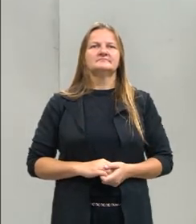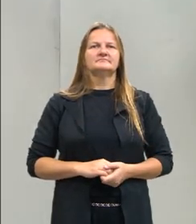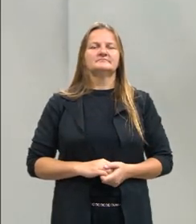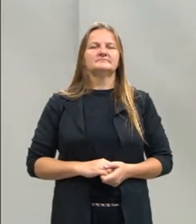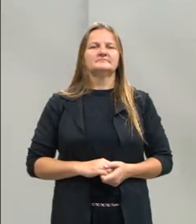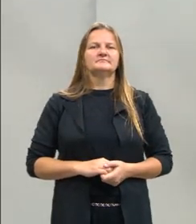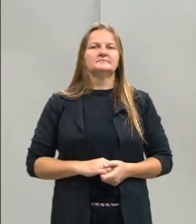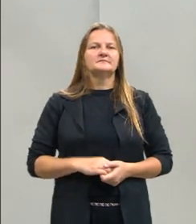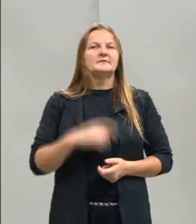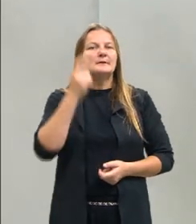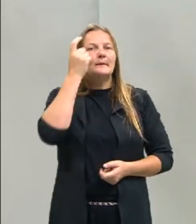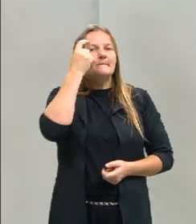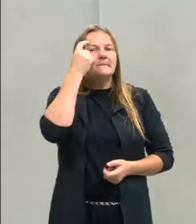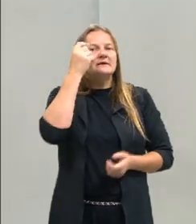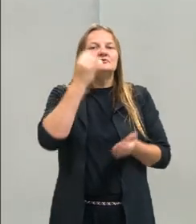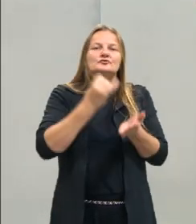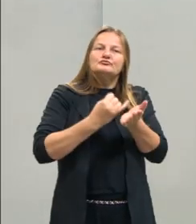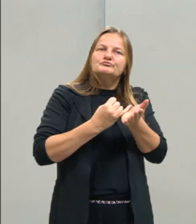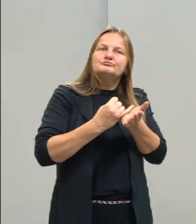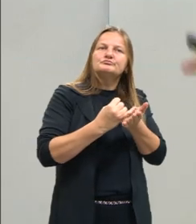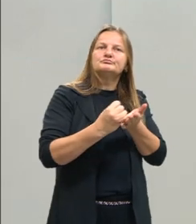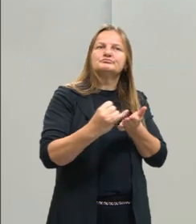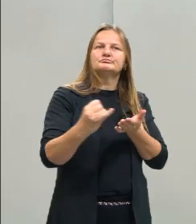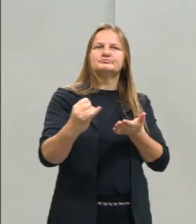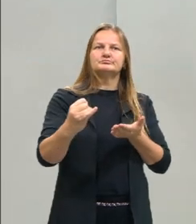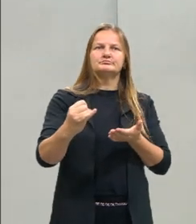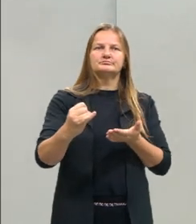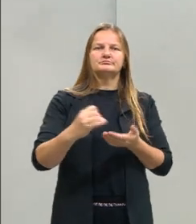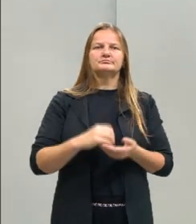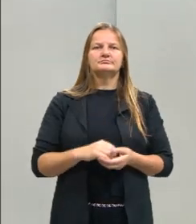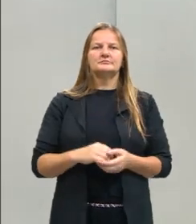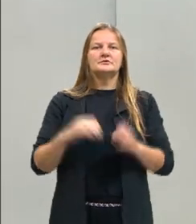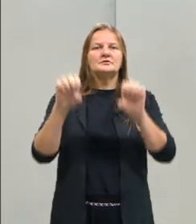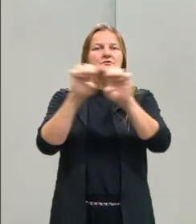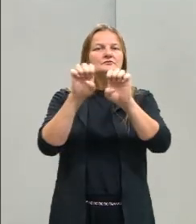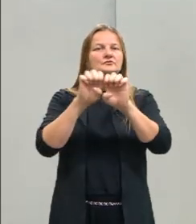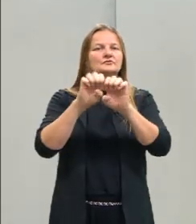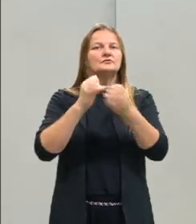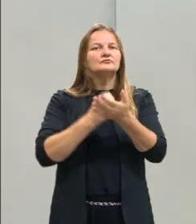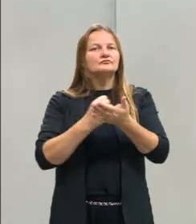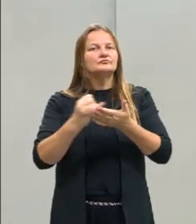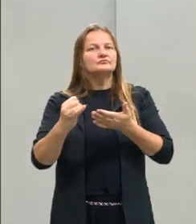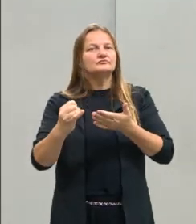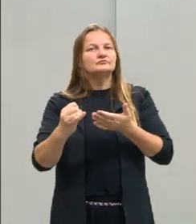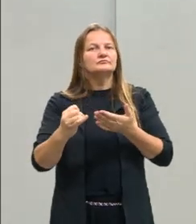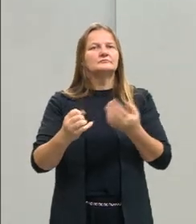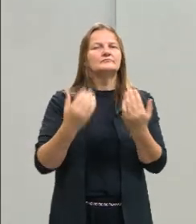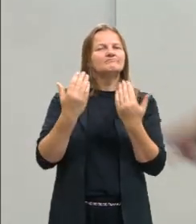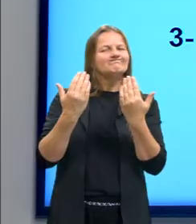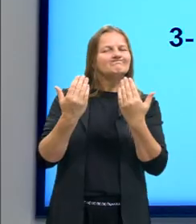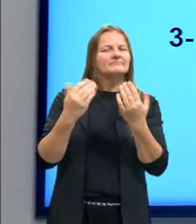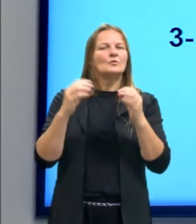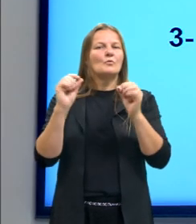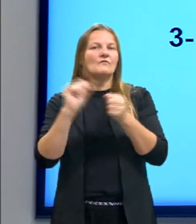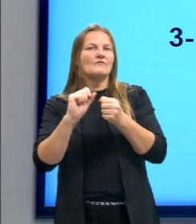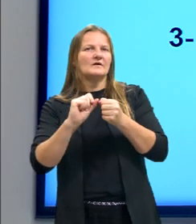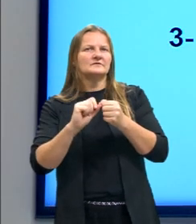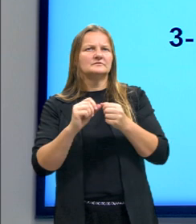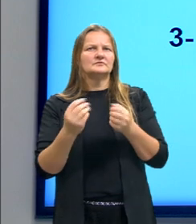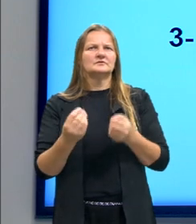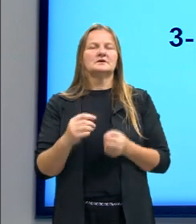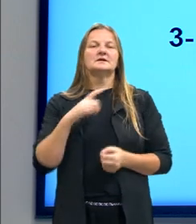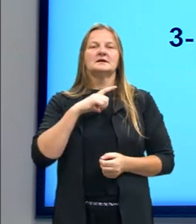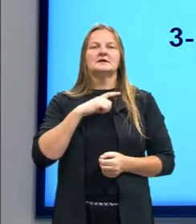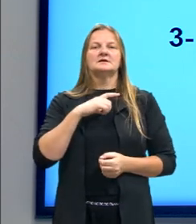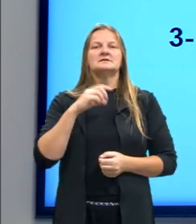eu vou e penso na minha introdução, né? Eu já sei como é que é uma estrutura de introdução, não sei como é que é. Beleza. A tese tem uma